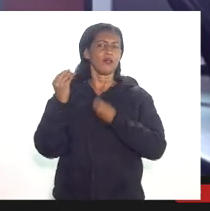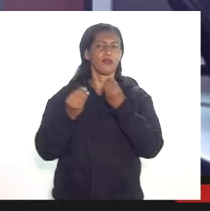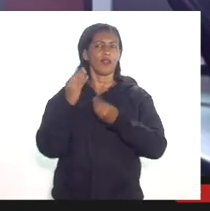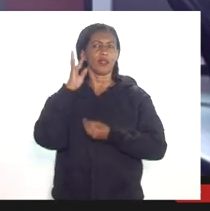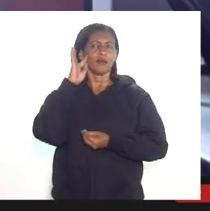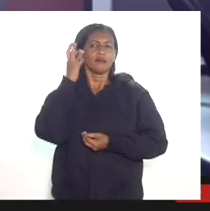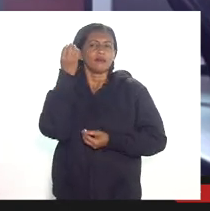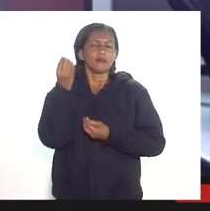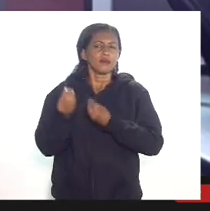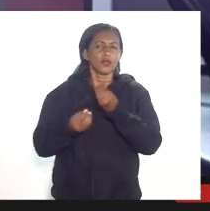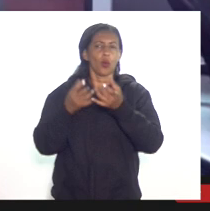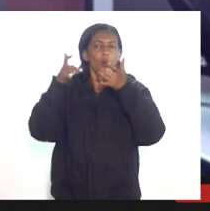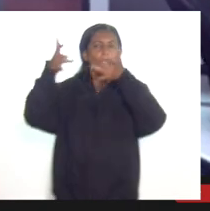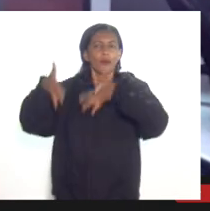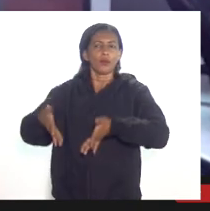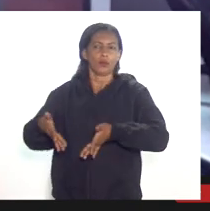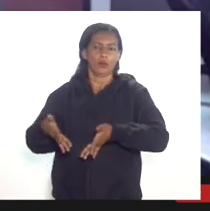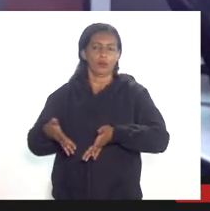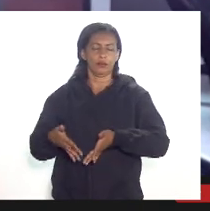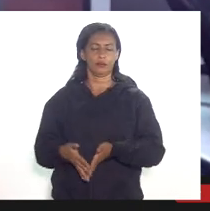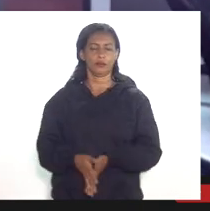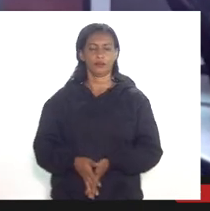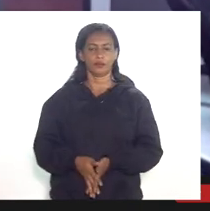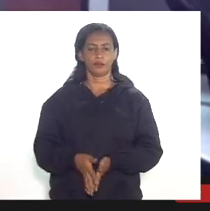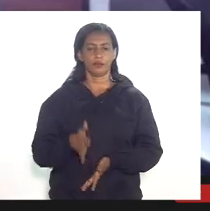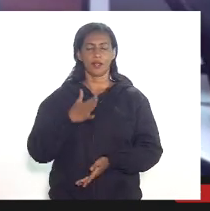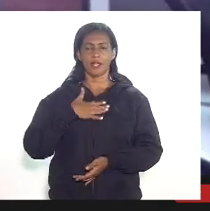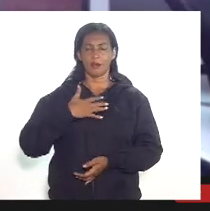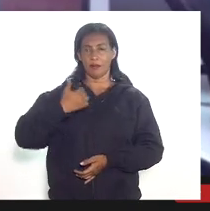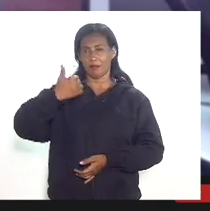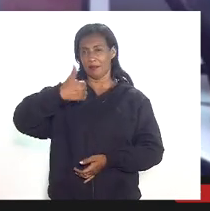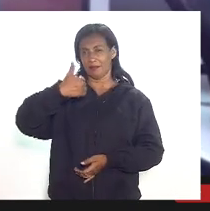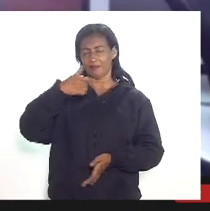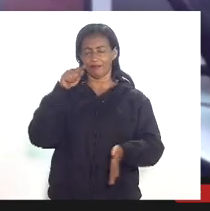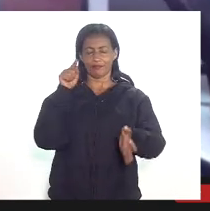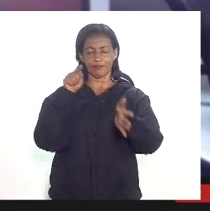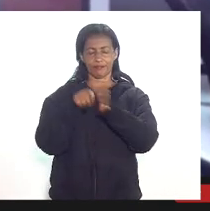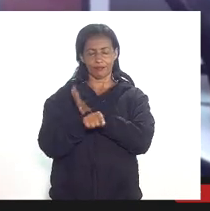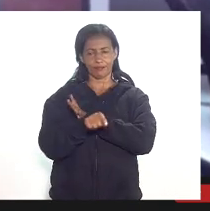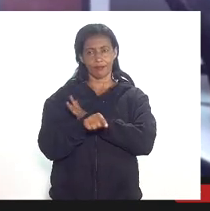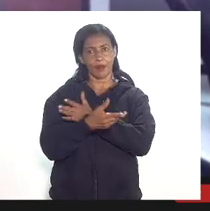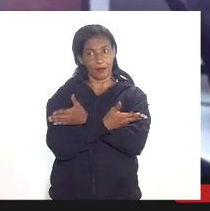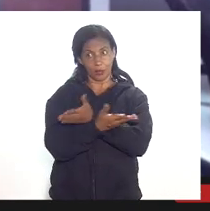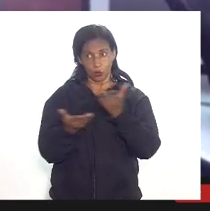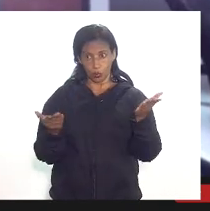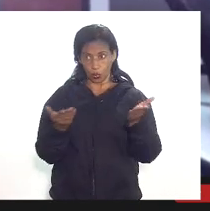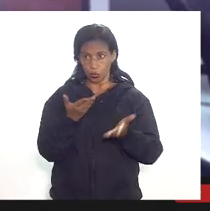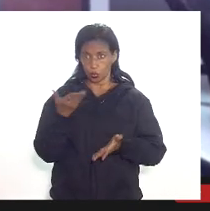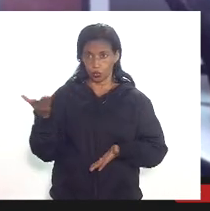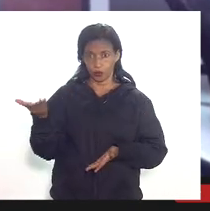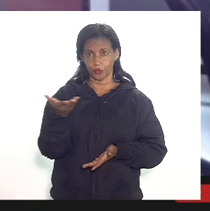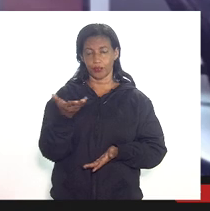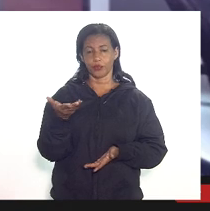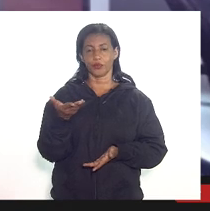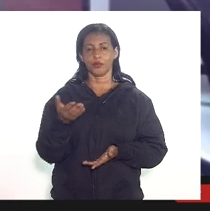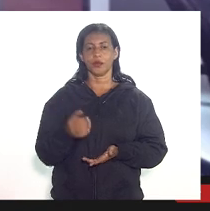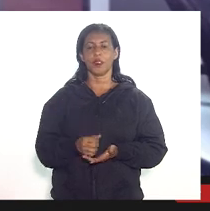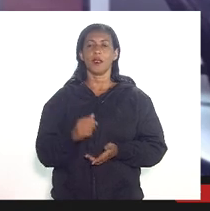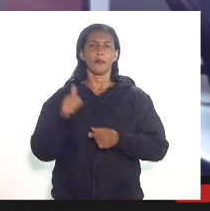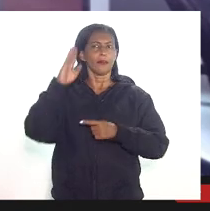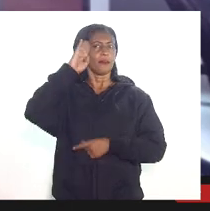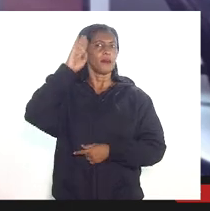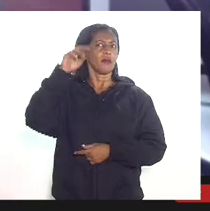gastos com abandono e a minha primeira pergunta até para todos e principalmente para a NP